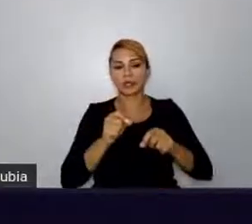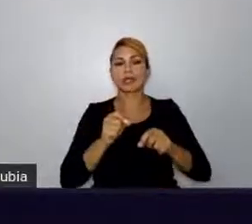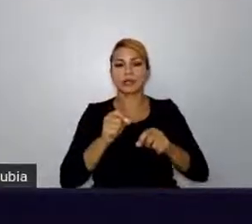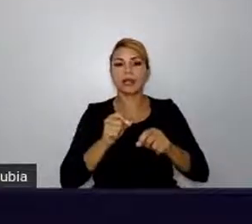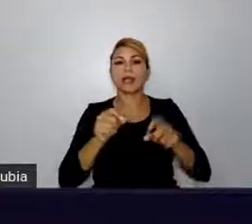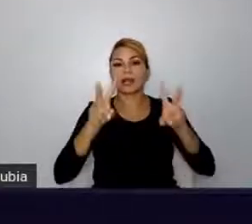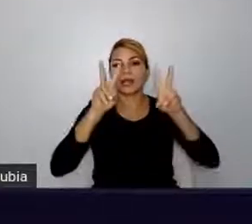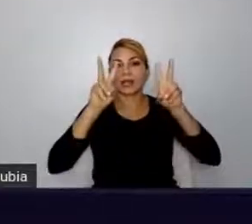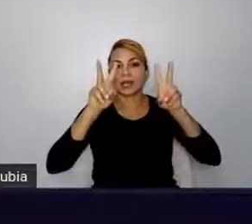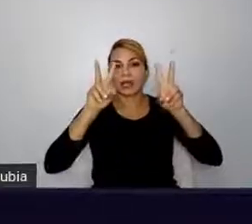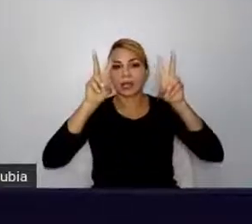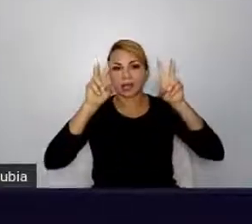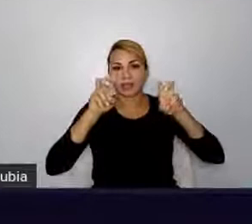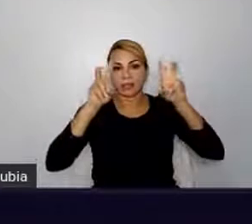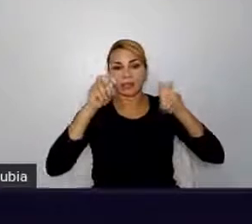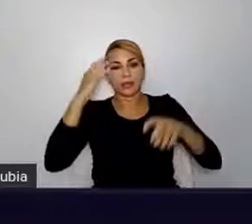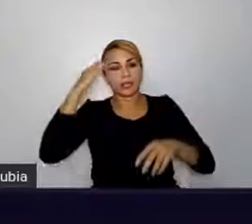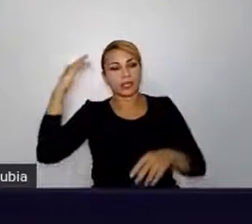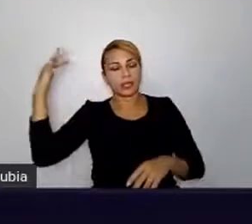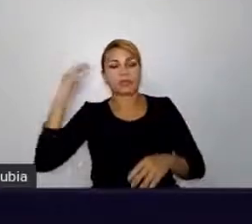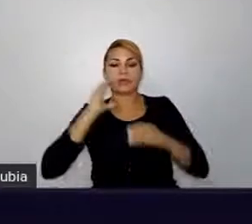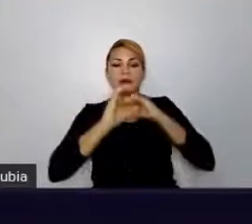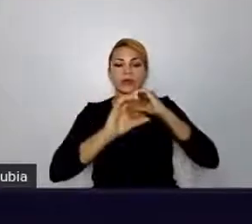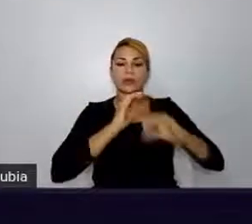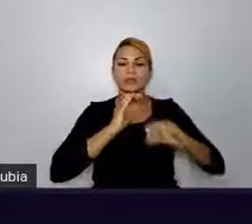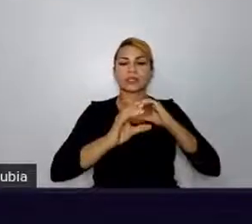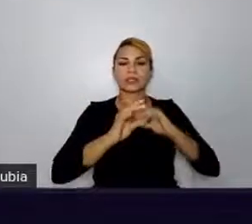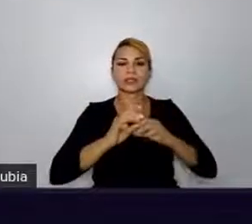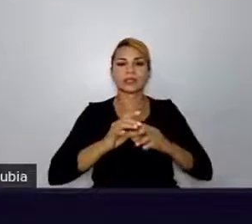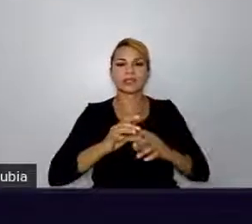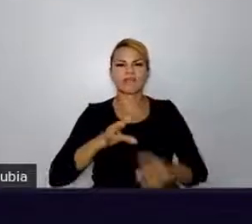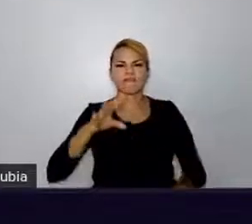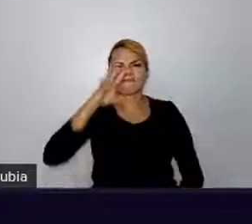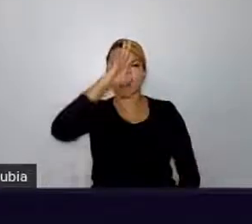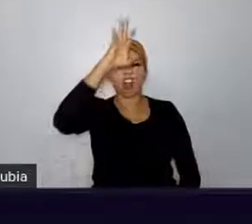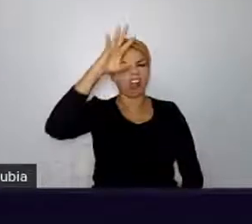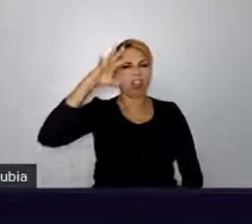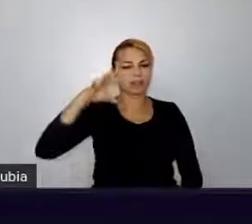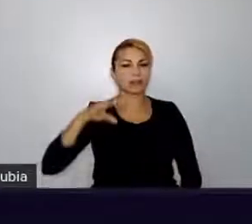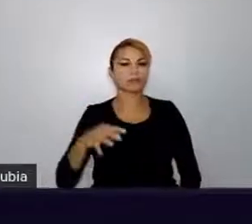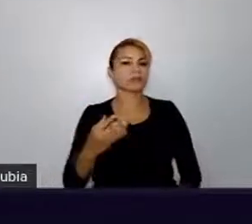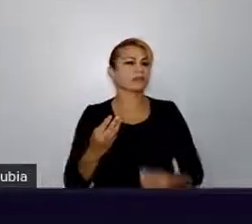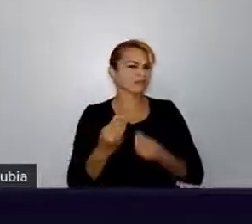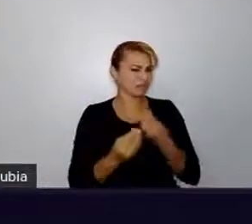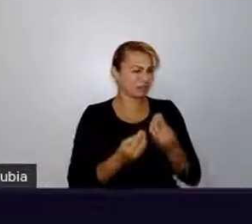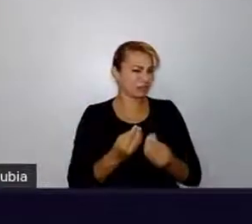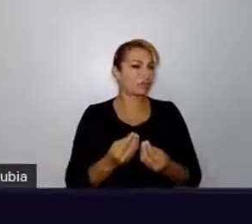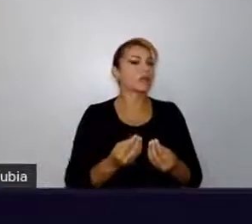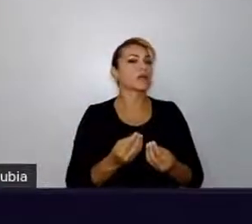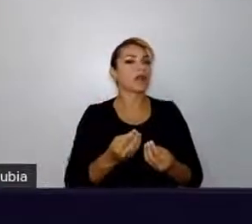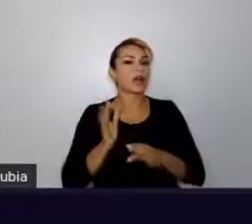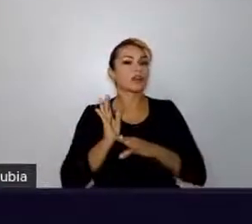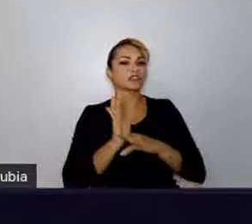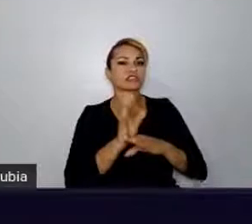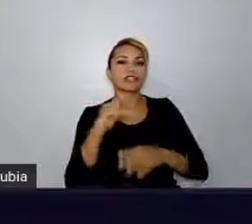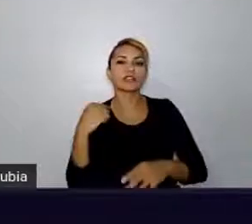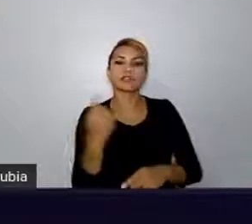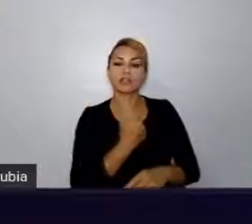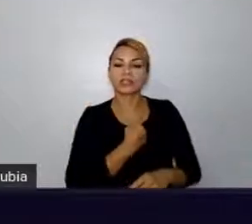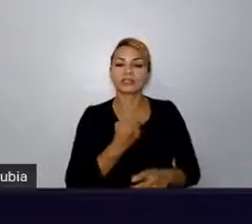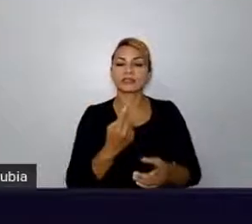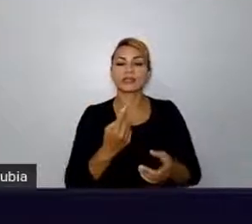violenta. Que tem como chave ajudar a gente a se comunicar de maneira mais empática, sem